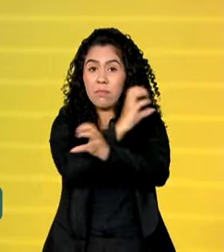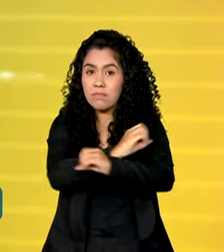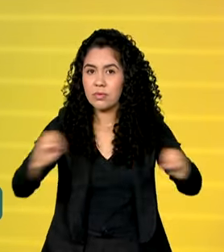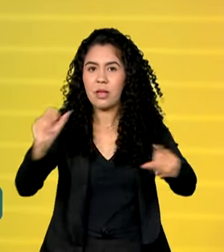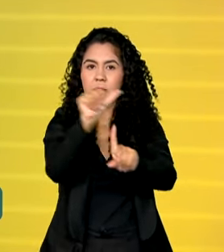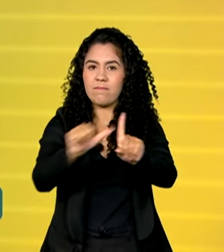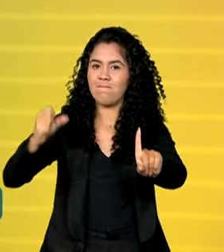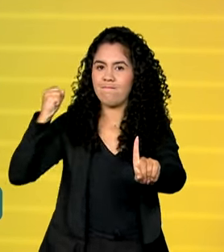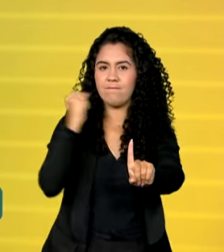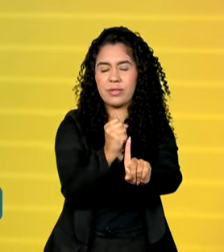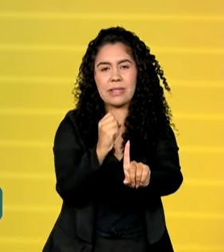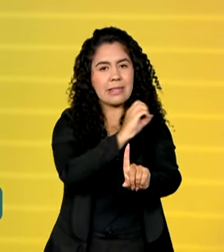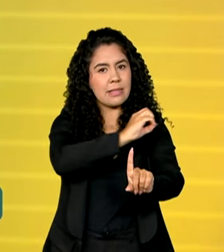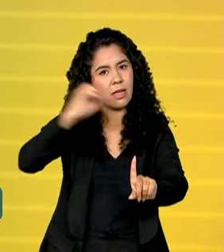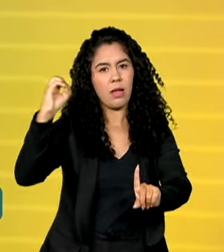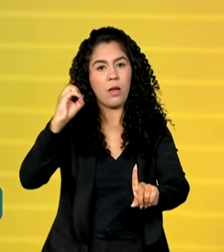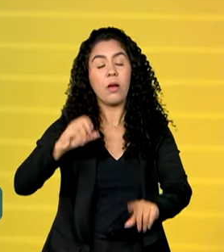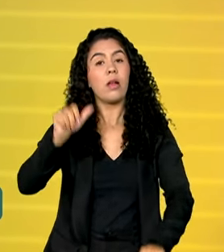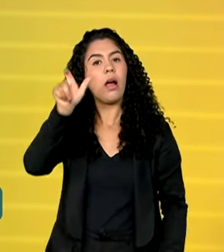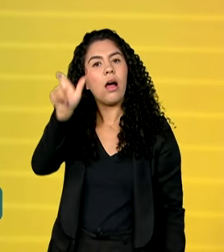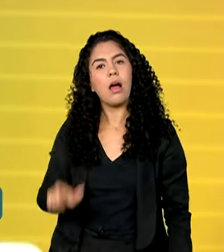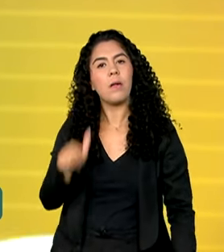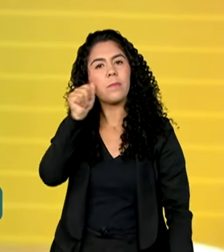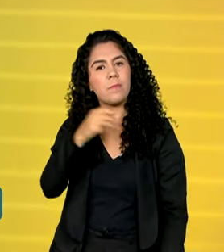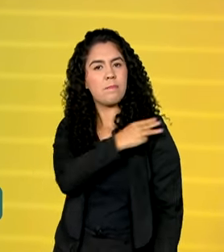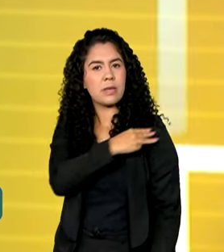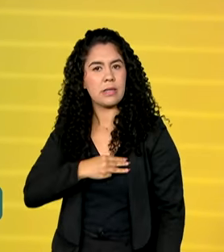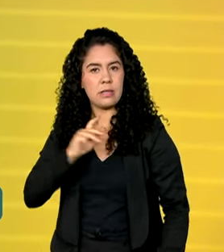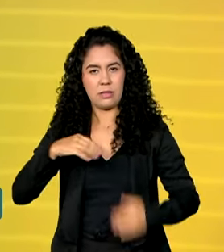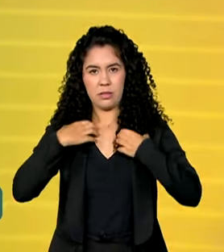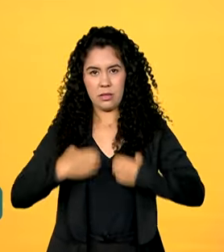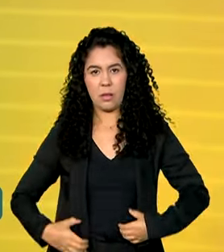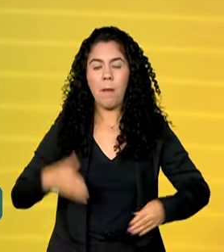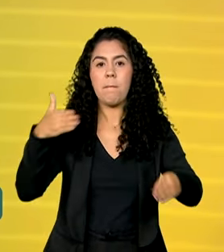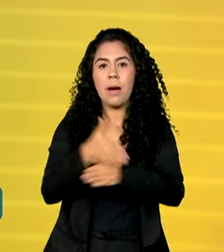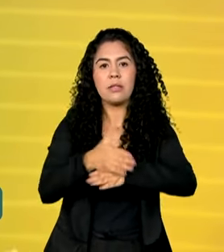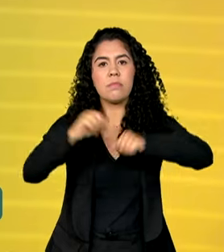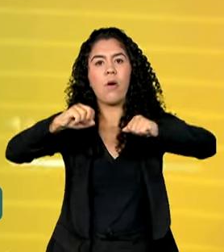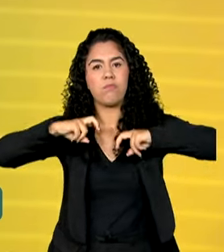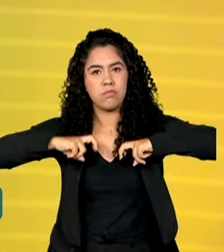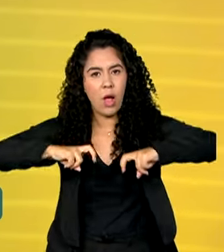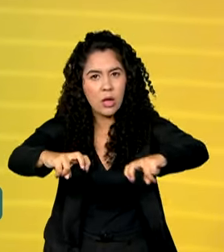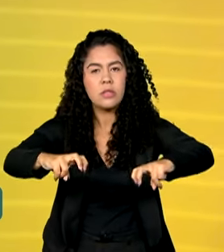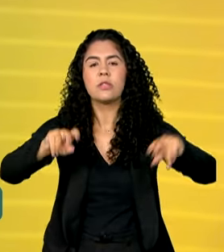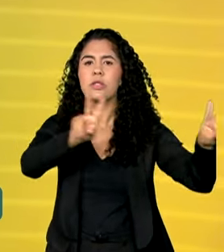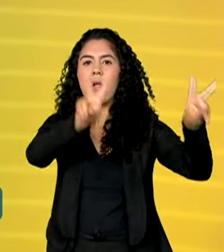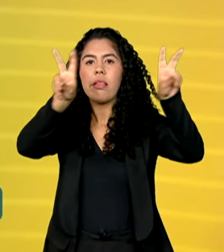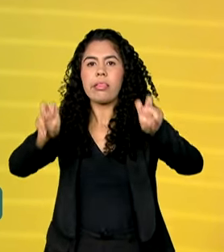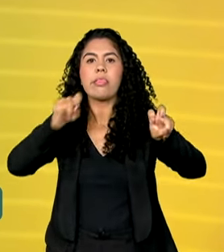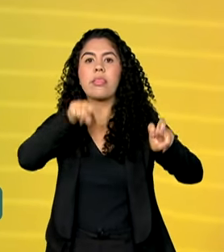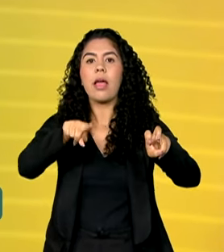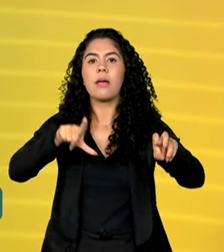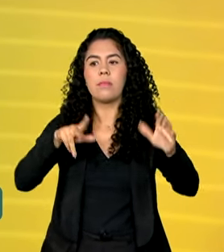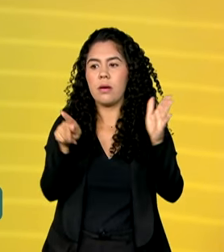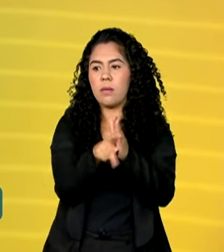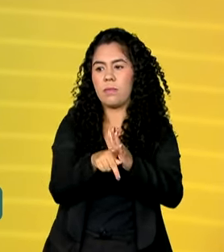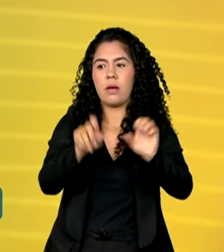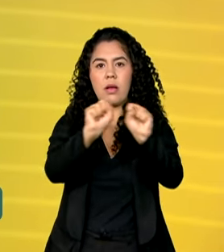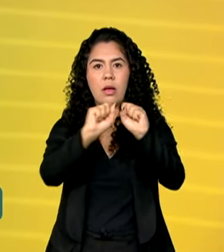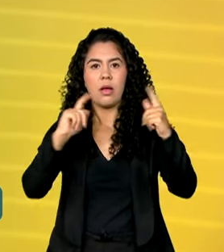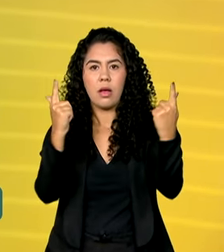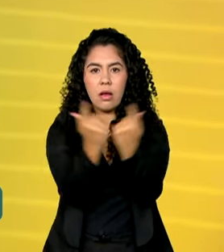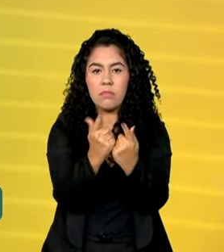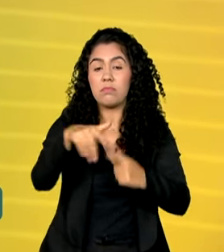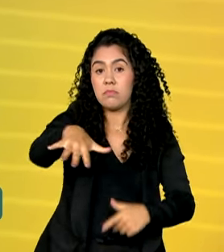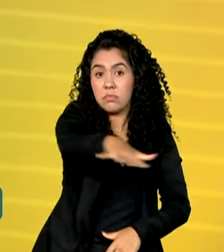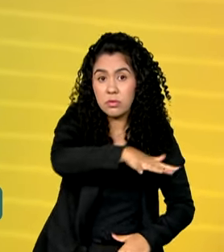zero. Cida Gonçalves também participou de uma audiência sobre esse tema na Assembleia Legislativa do Estado e falou